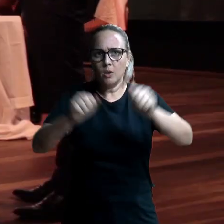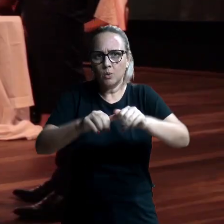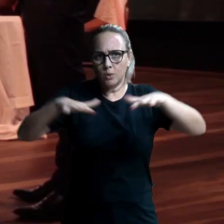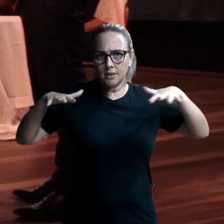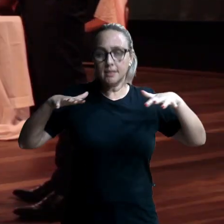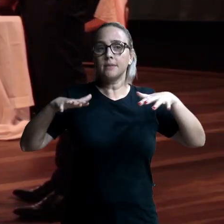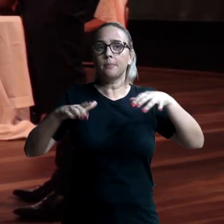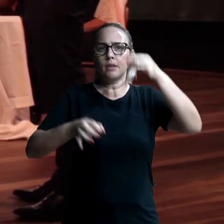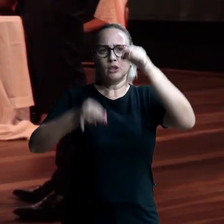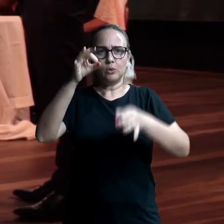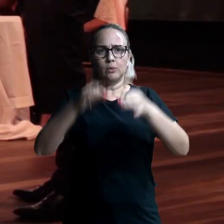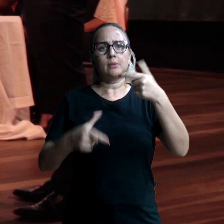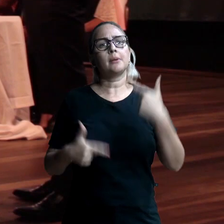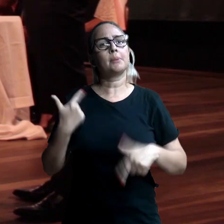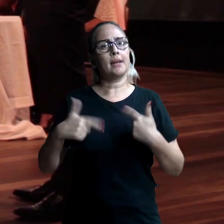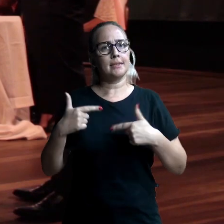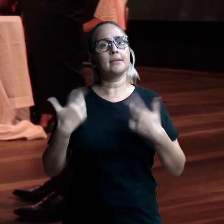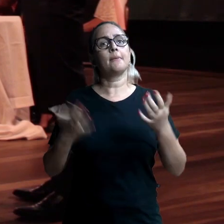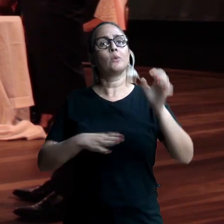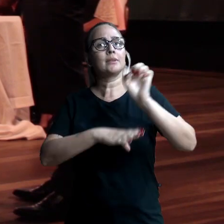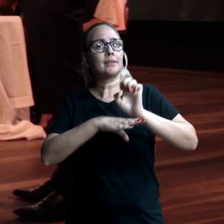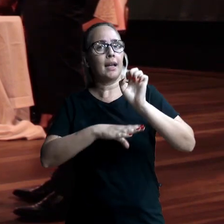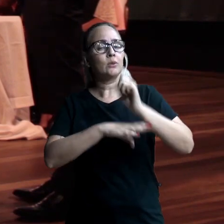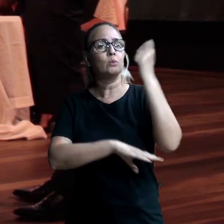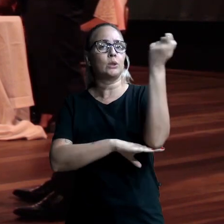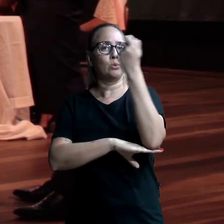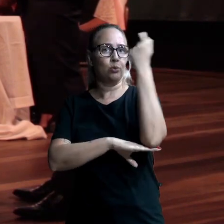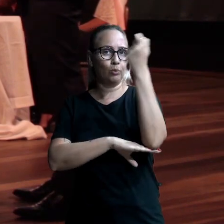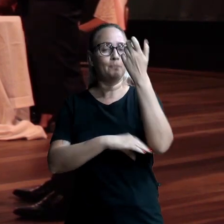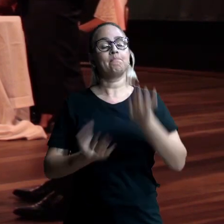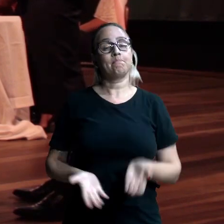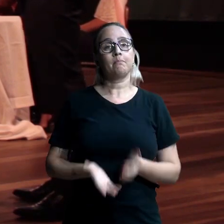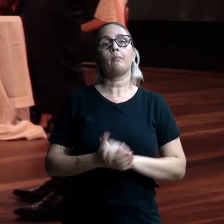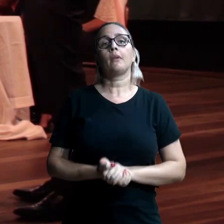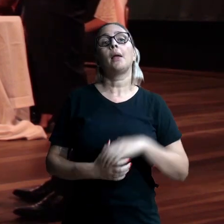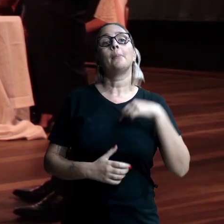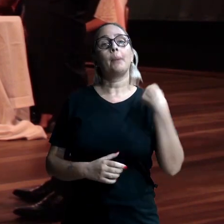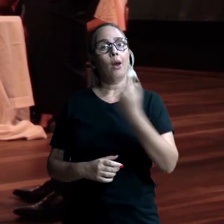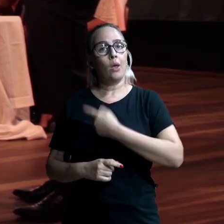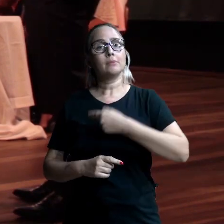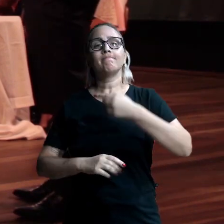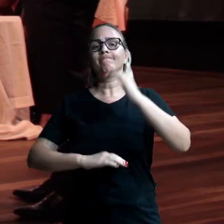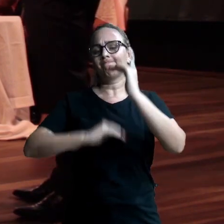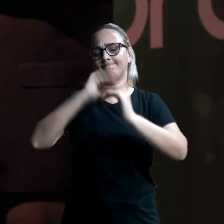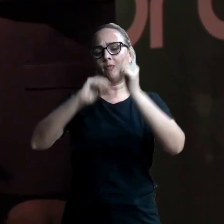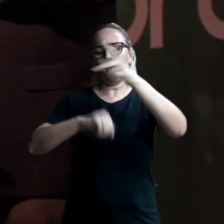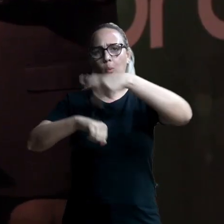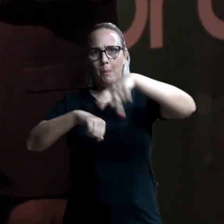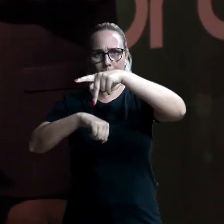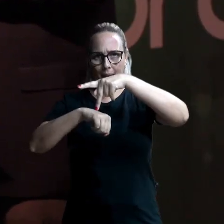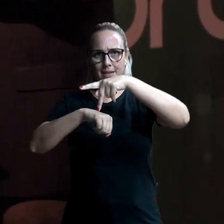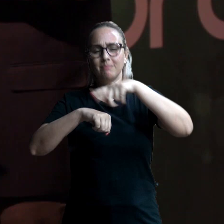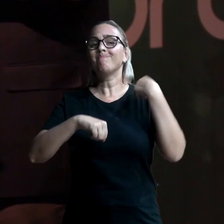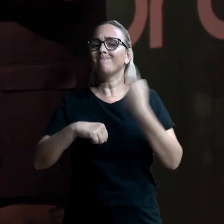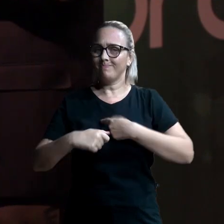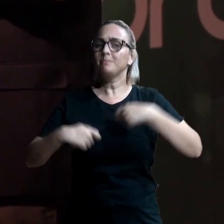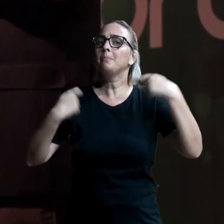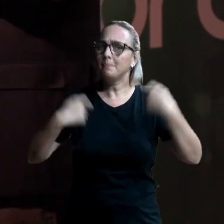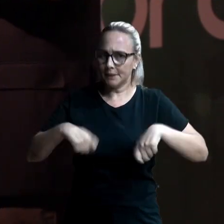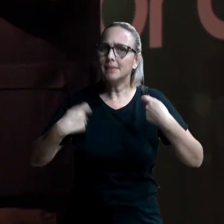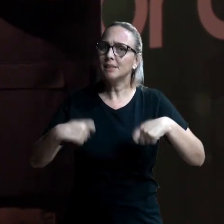que nós estamos aqui com, hoje, a maior autoridade da Justiça do Trabalho do Estado do Rio Grande do Sul. Para nós